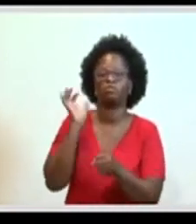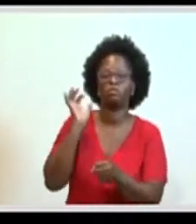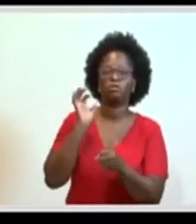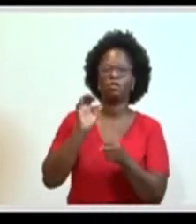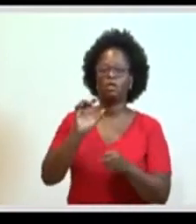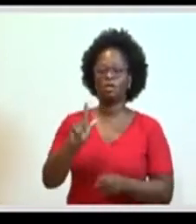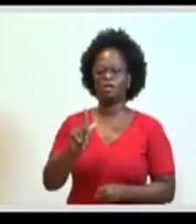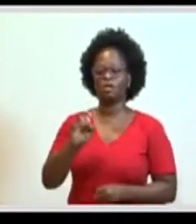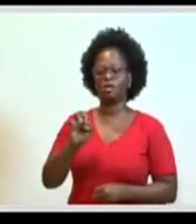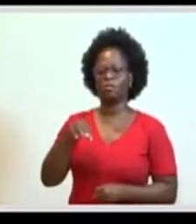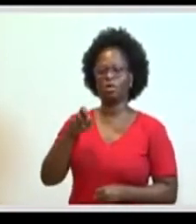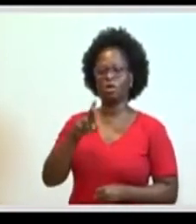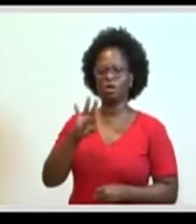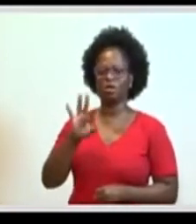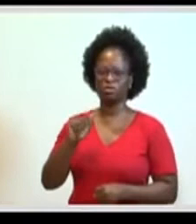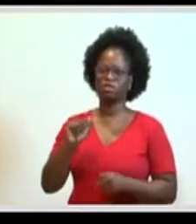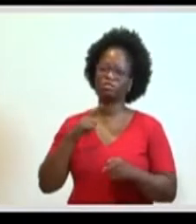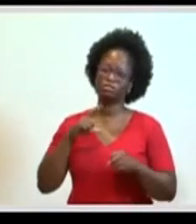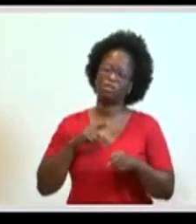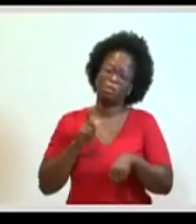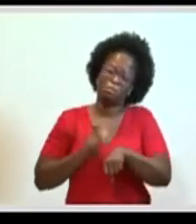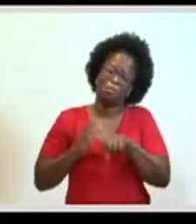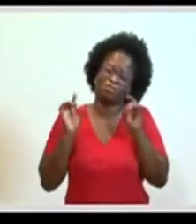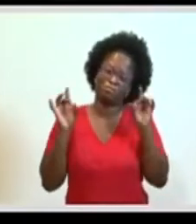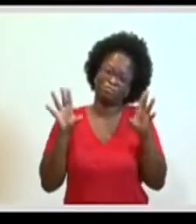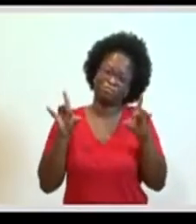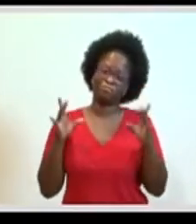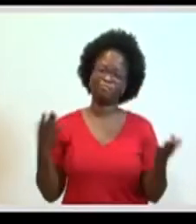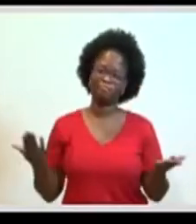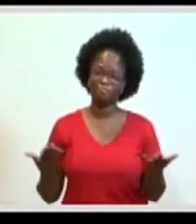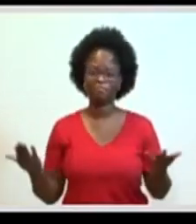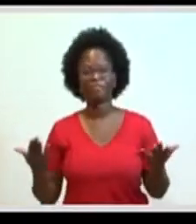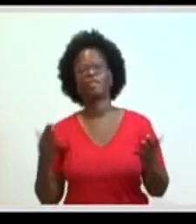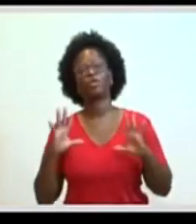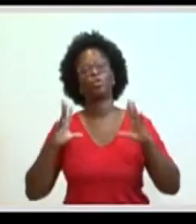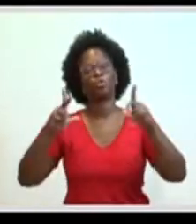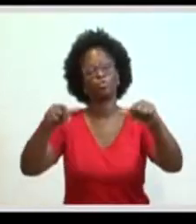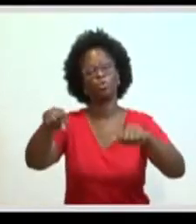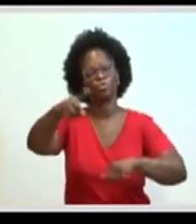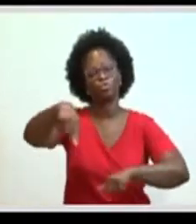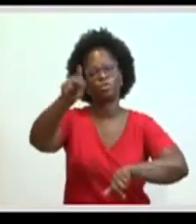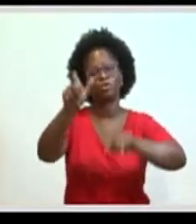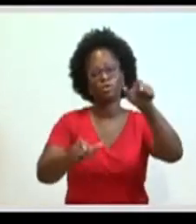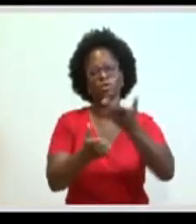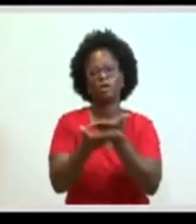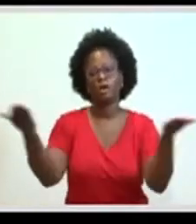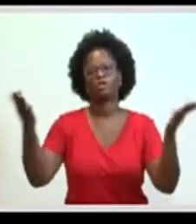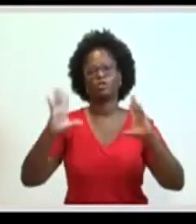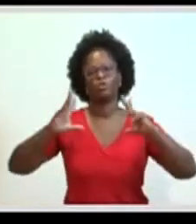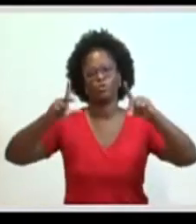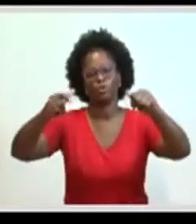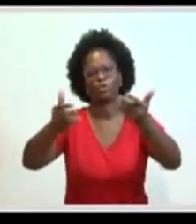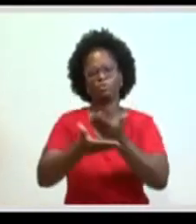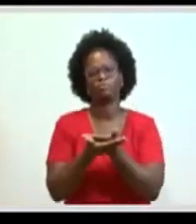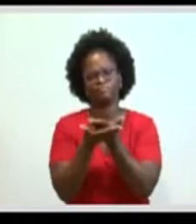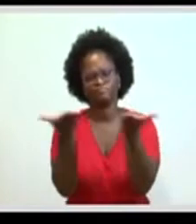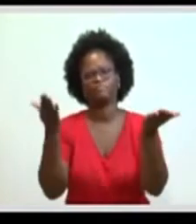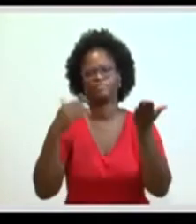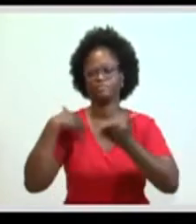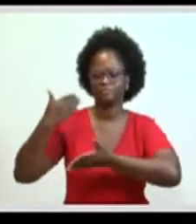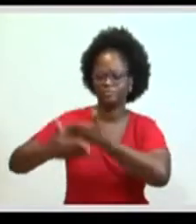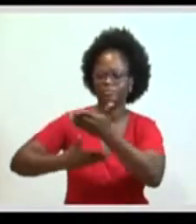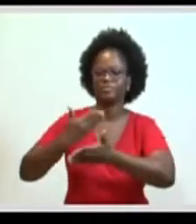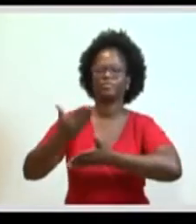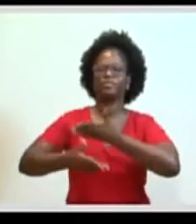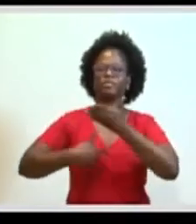um momento tão especial nessa eleição. Estão aí contando com todos vocês, com todas vocês, para que esse processo